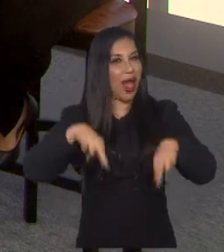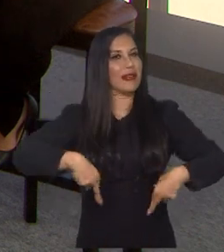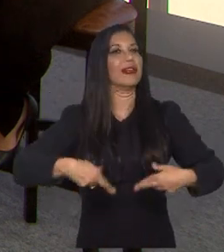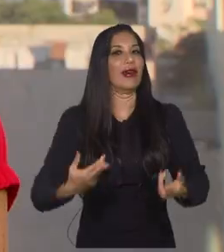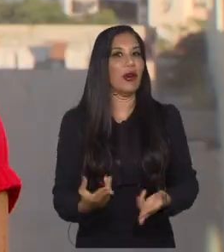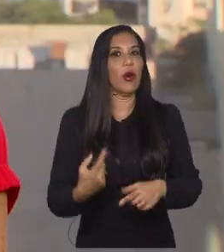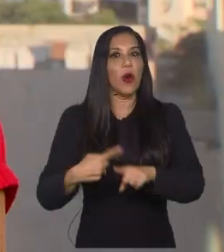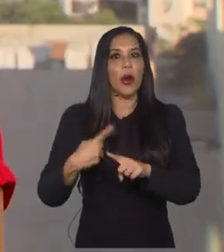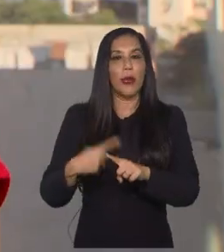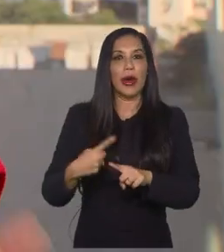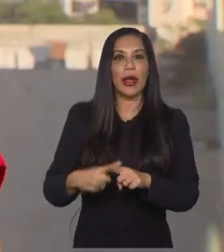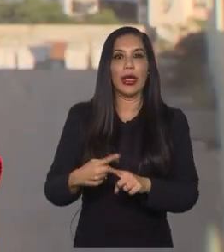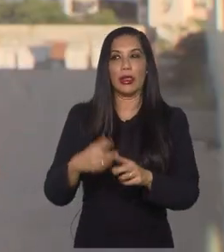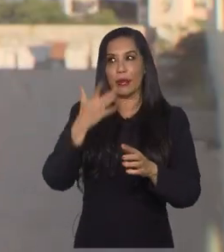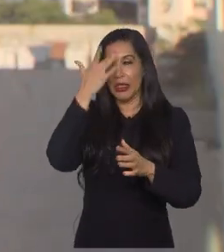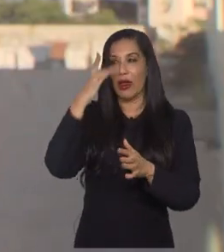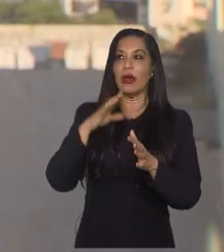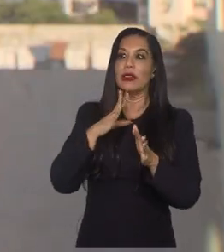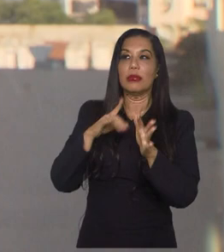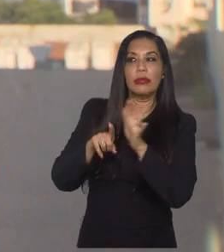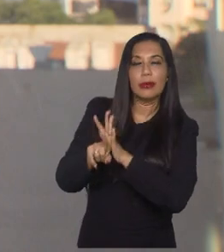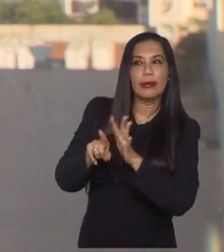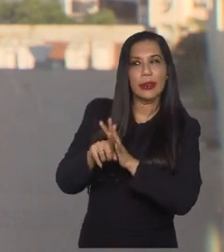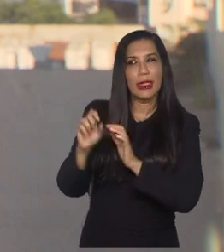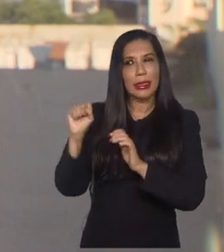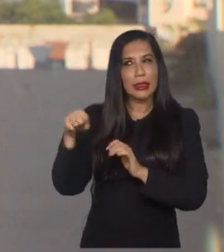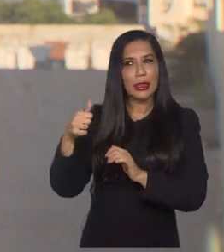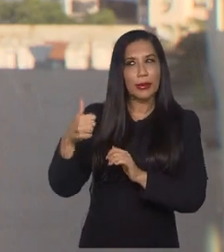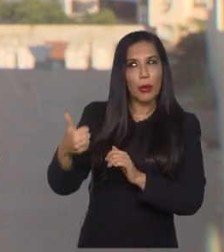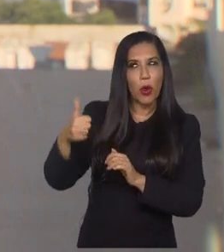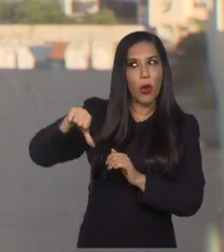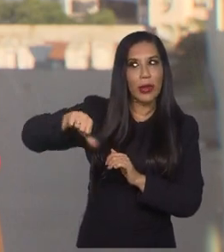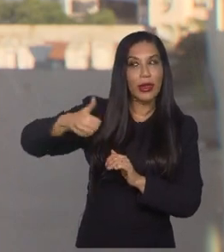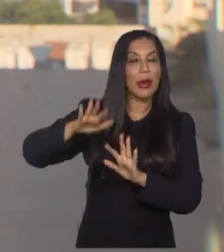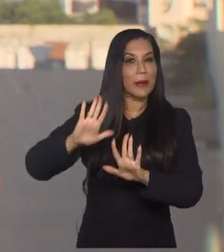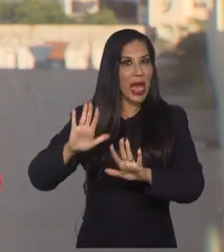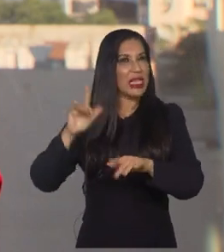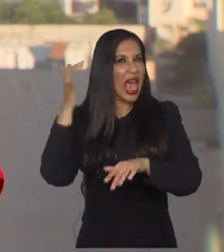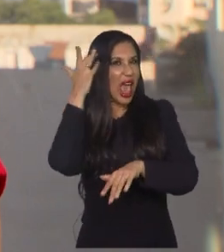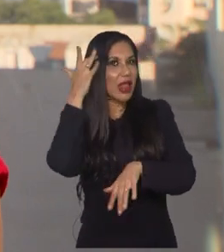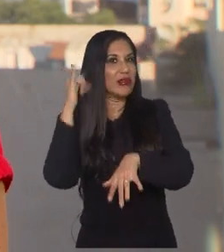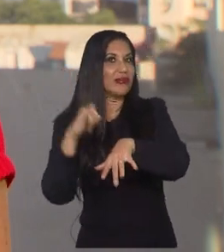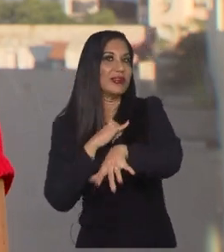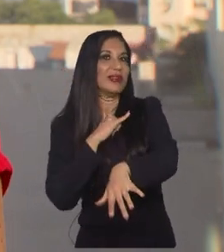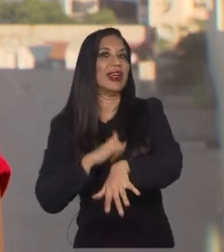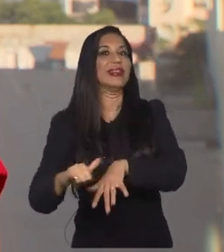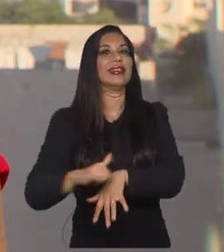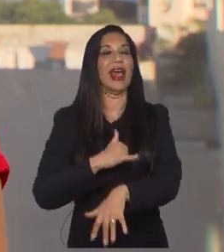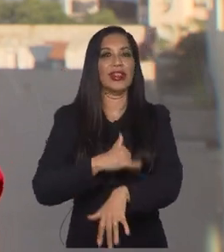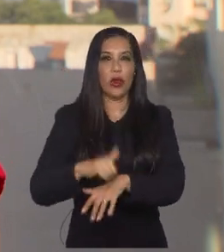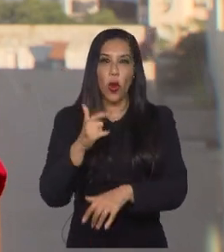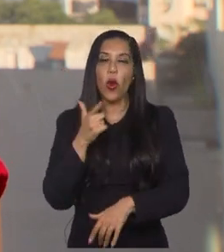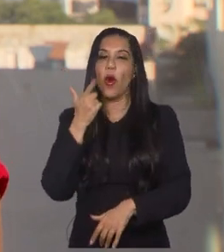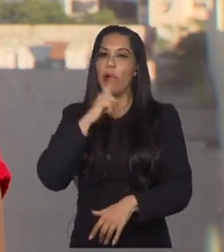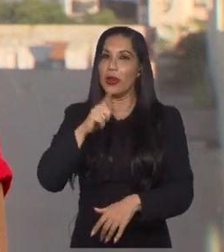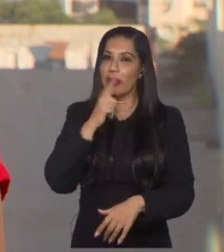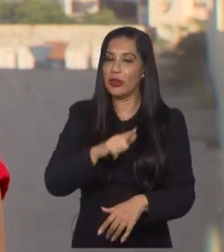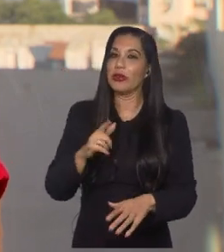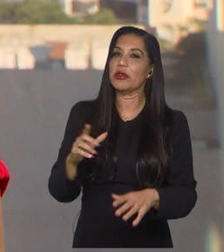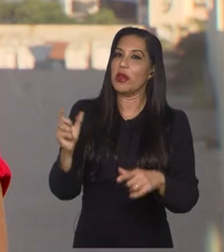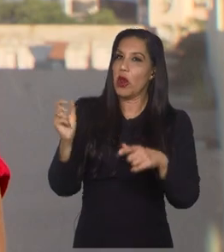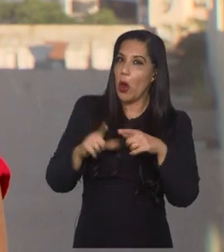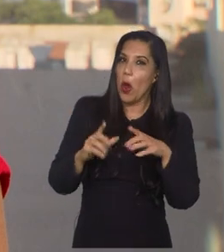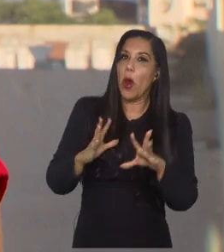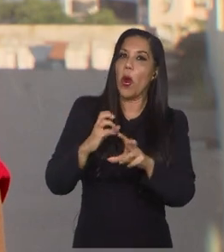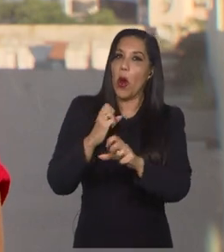né? Por mais que ela tenha sido contestada, ela conseguiu resultados atuando dessa forma, tem conseguido resultados e